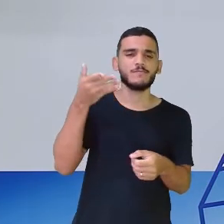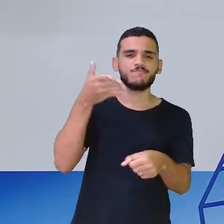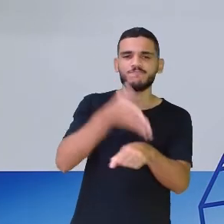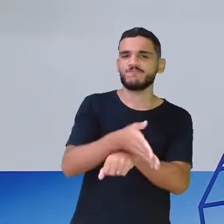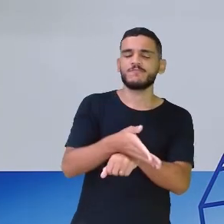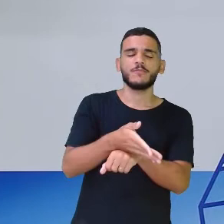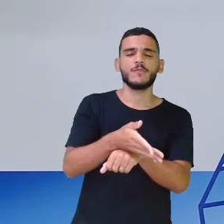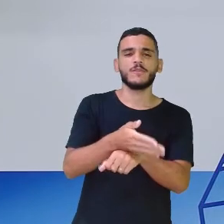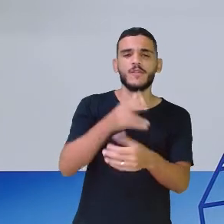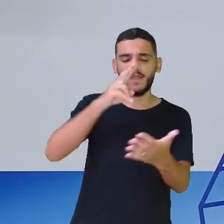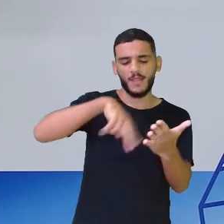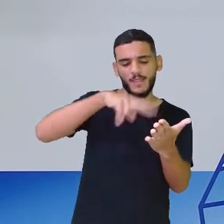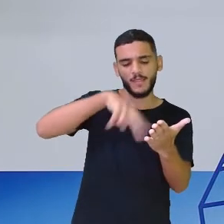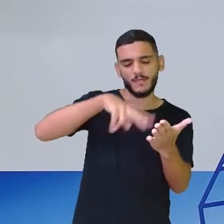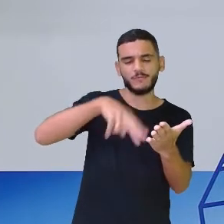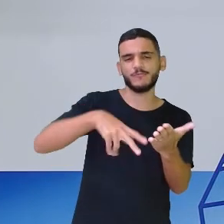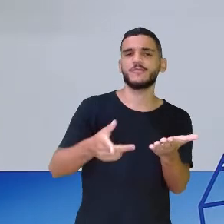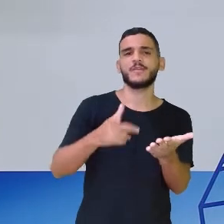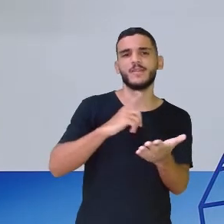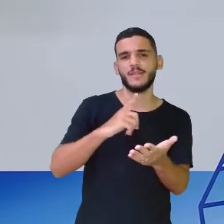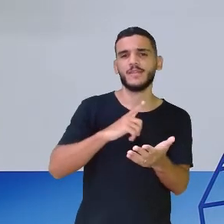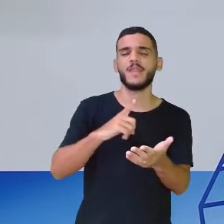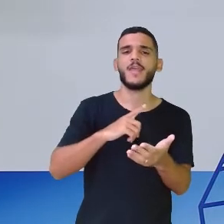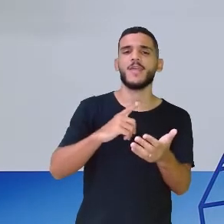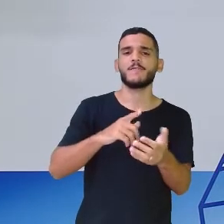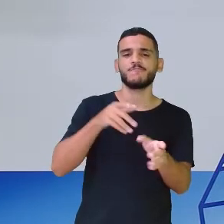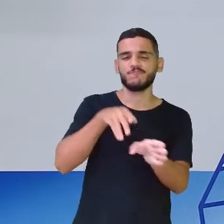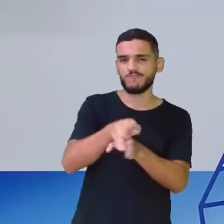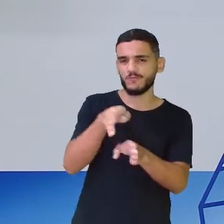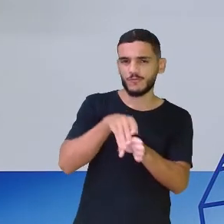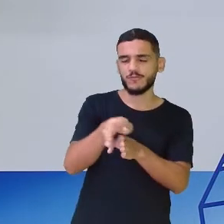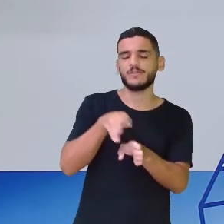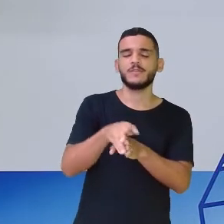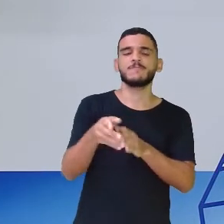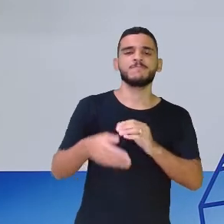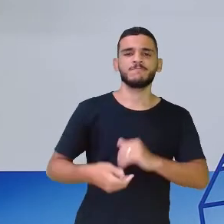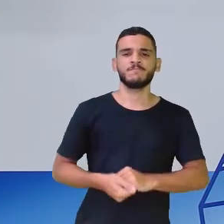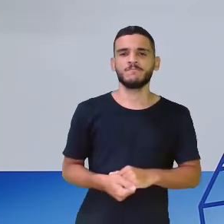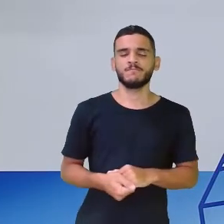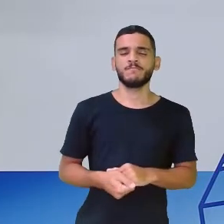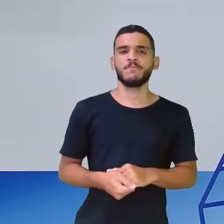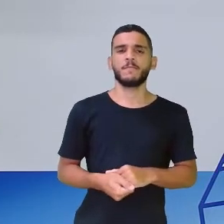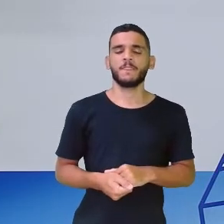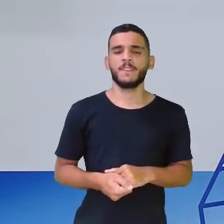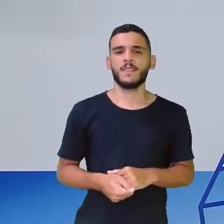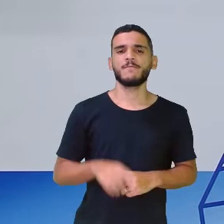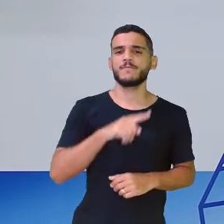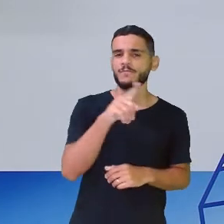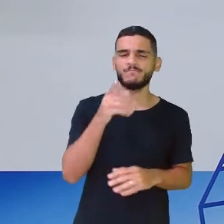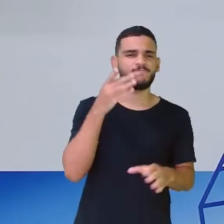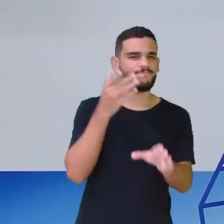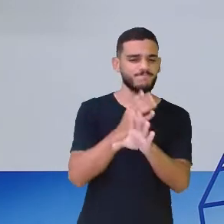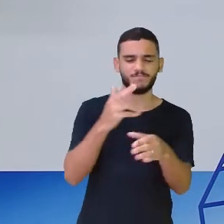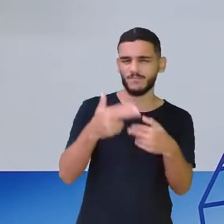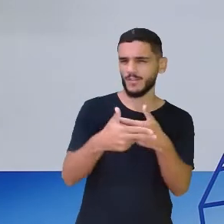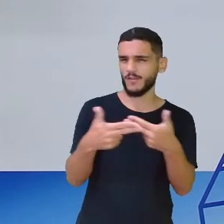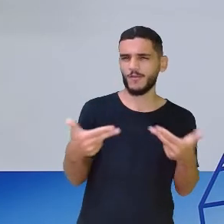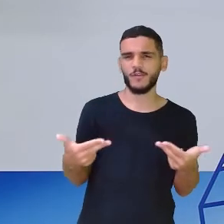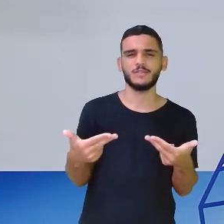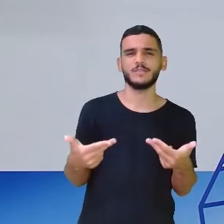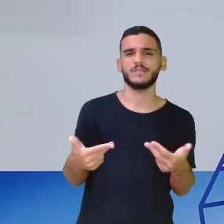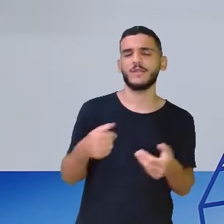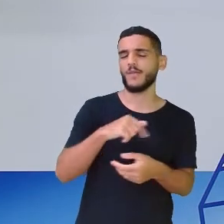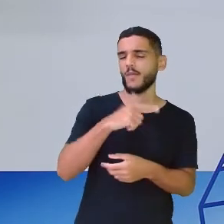fazer, para seguir o passo a passo. Tem letreiro, não é? Você encontra muitas coisas. Em muitos